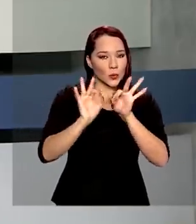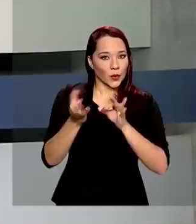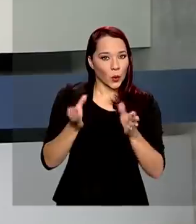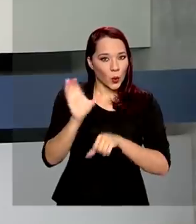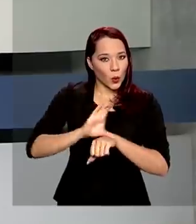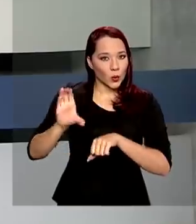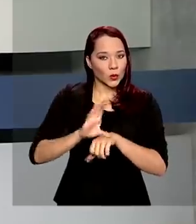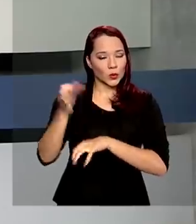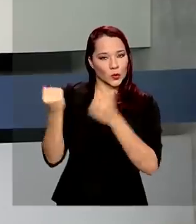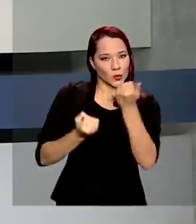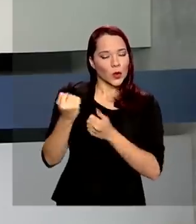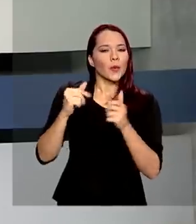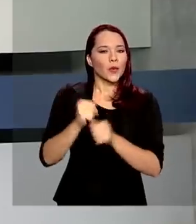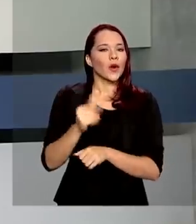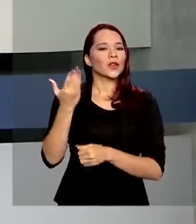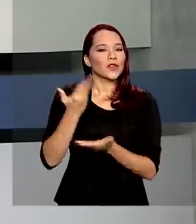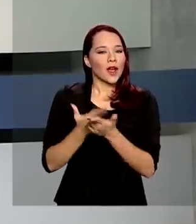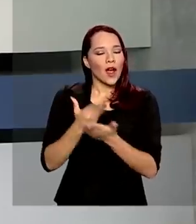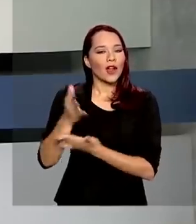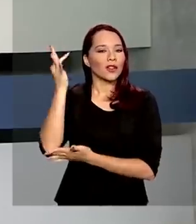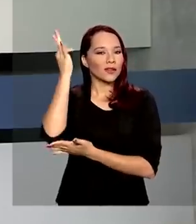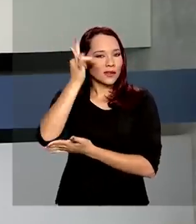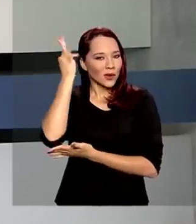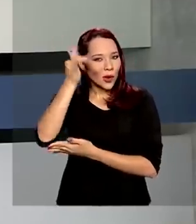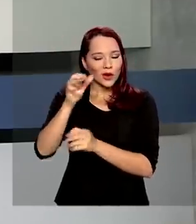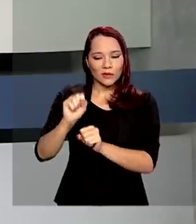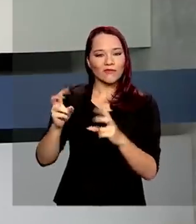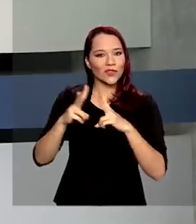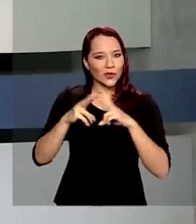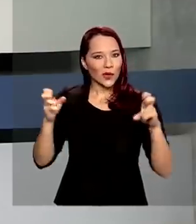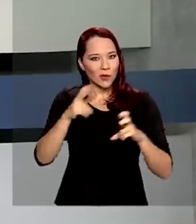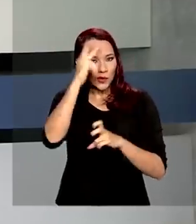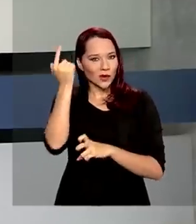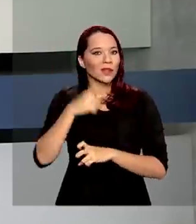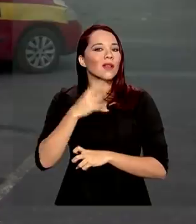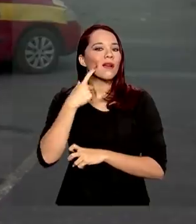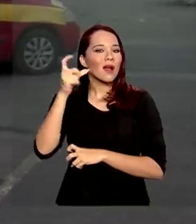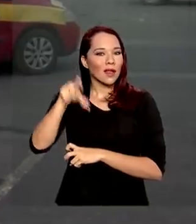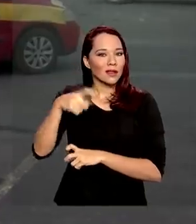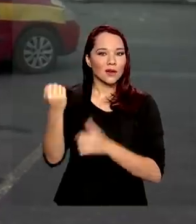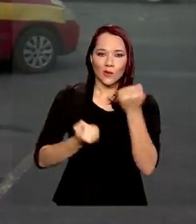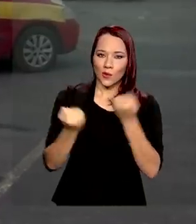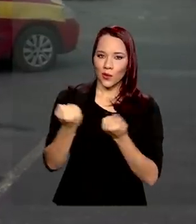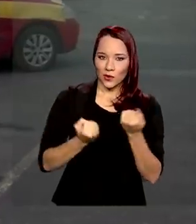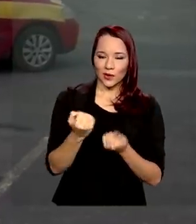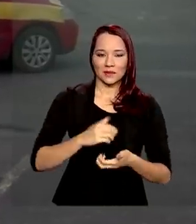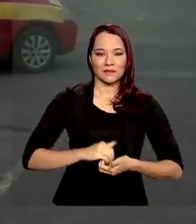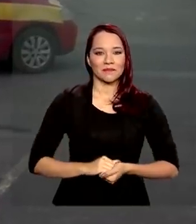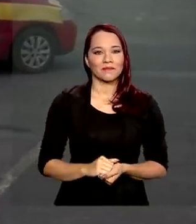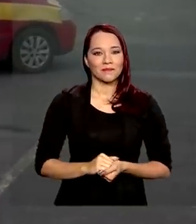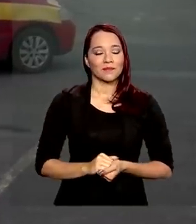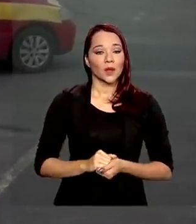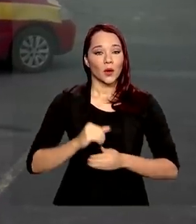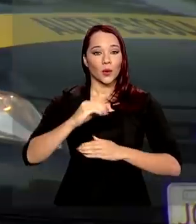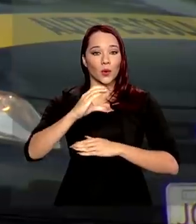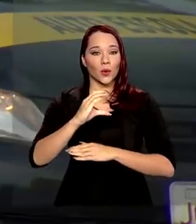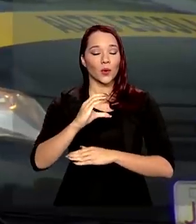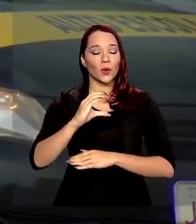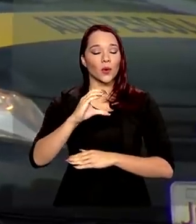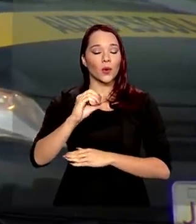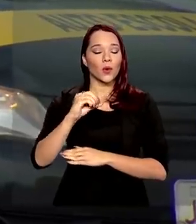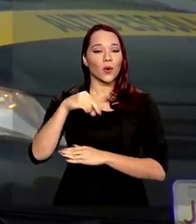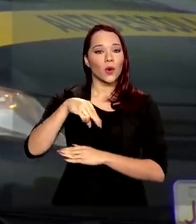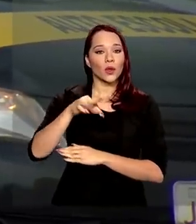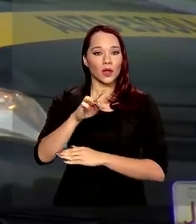oferecer aulas teóricas virtuais para quem vai tirar a carteira de motorista. O Conselho Nacional de